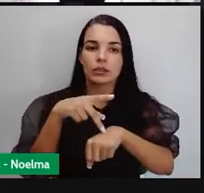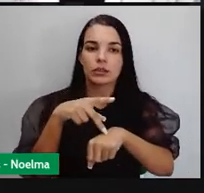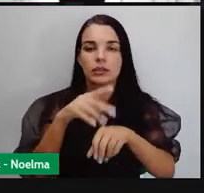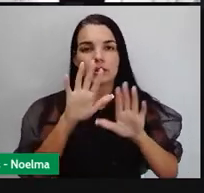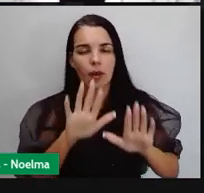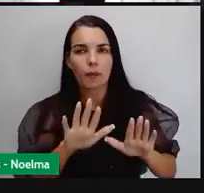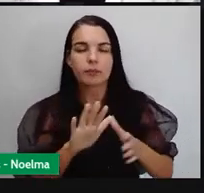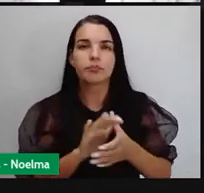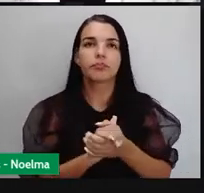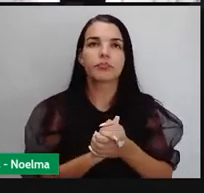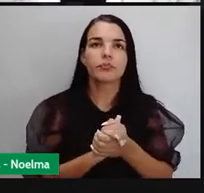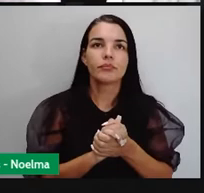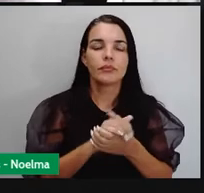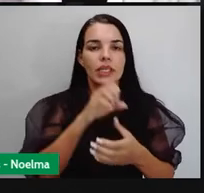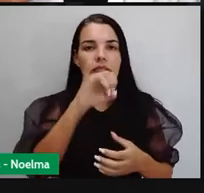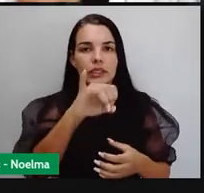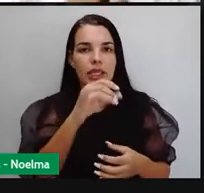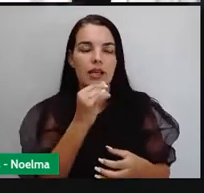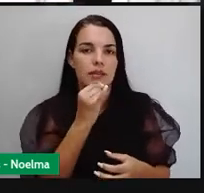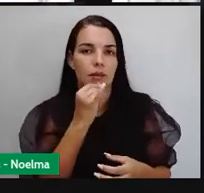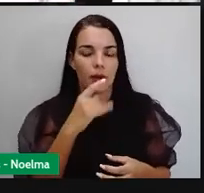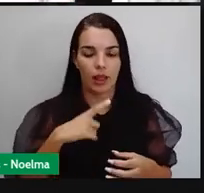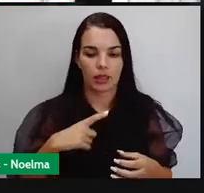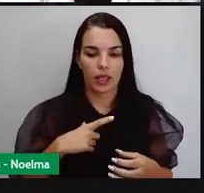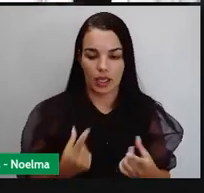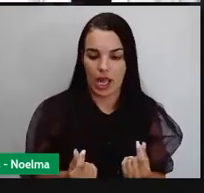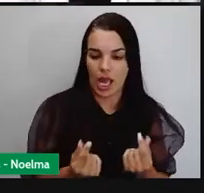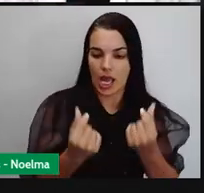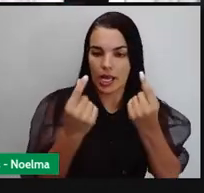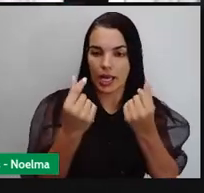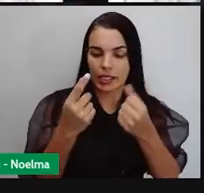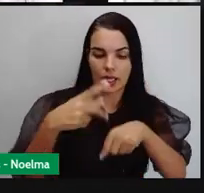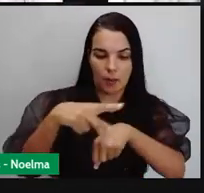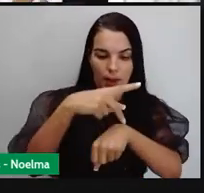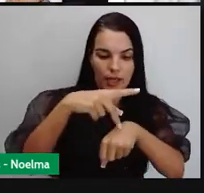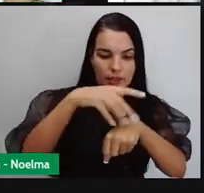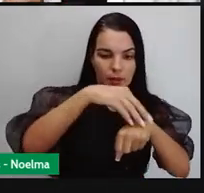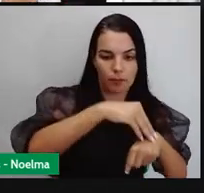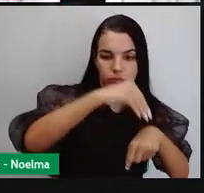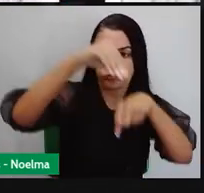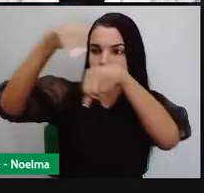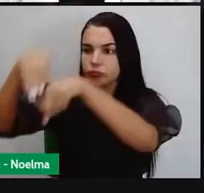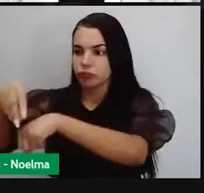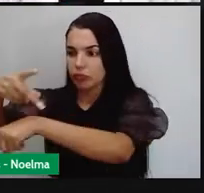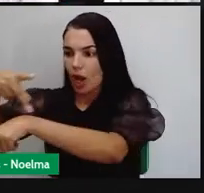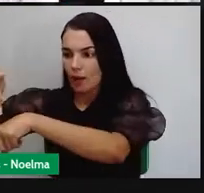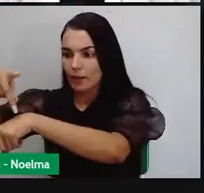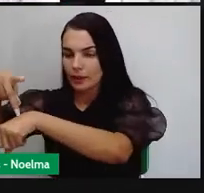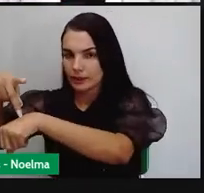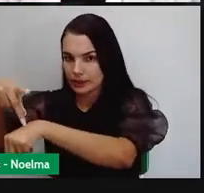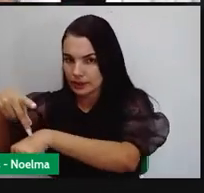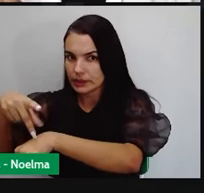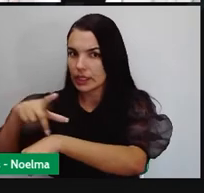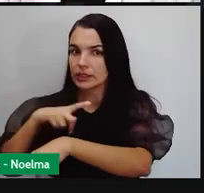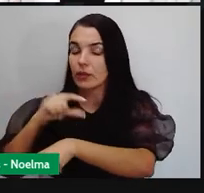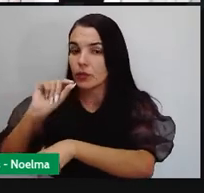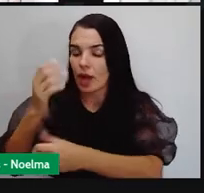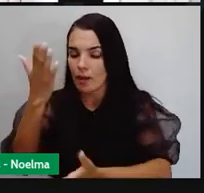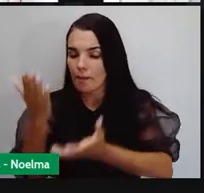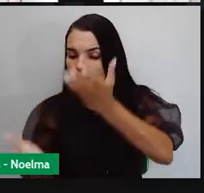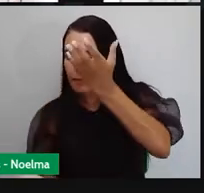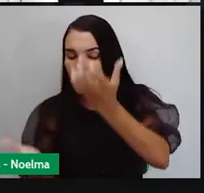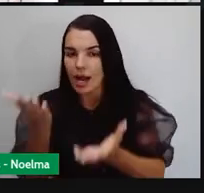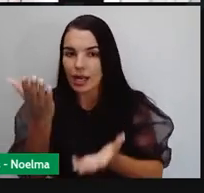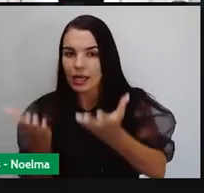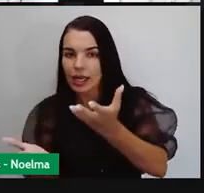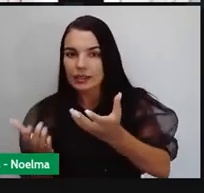a riqueza sai de um país e vai para outro, eles diziam que a balança comercial ficou